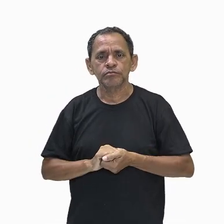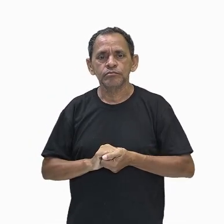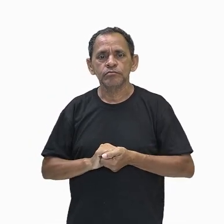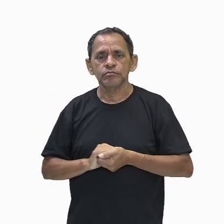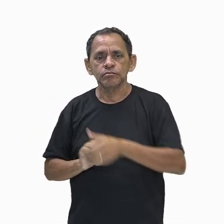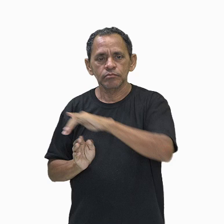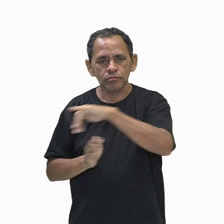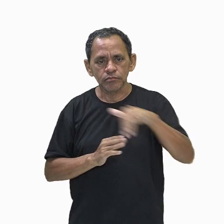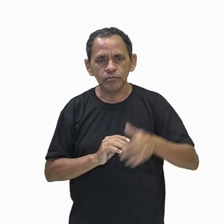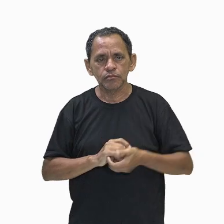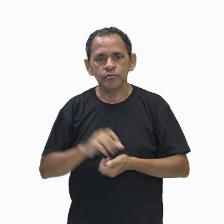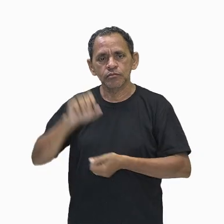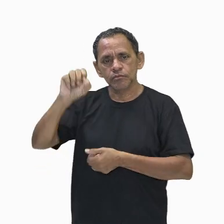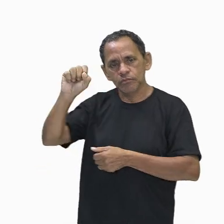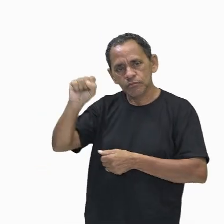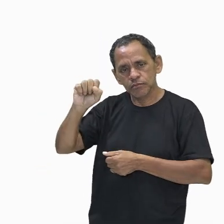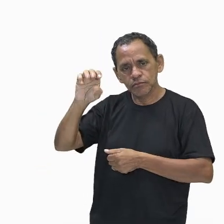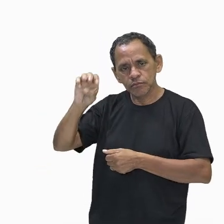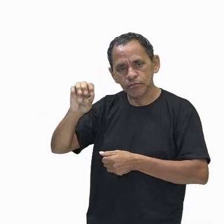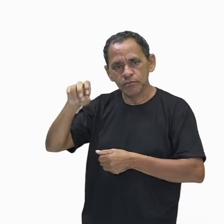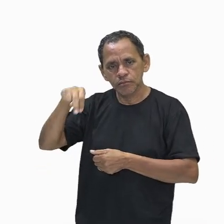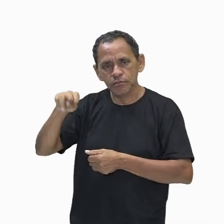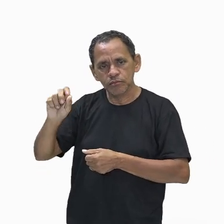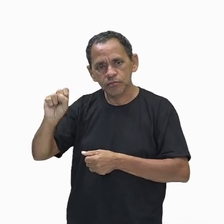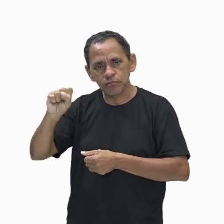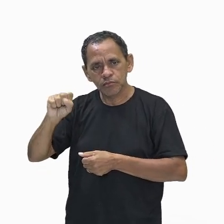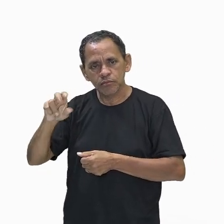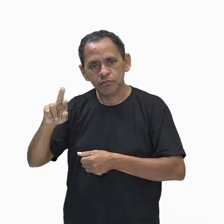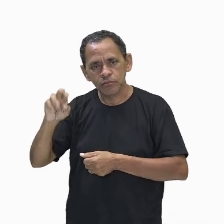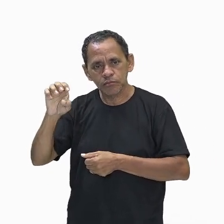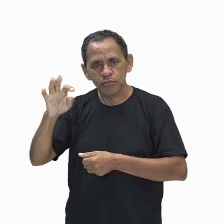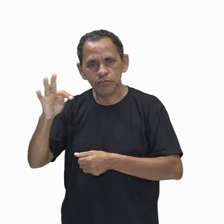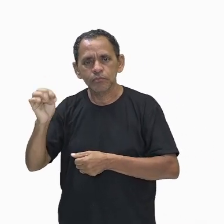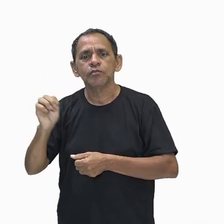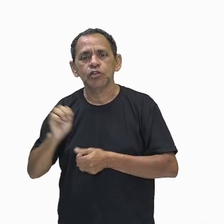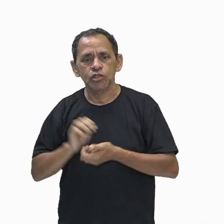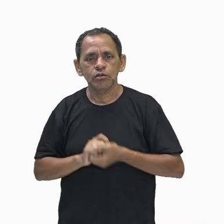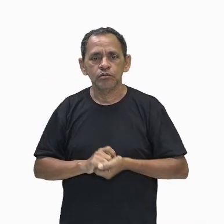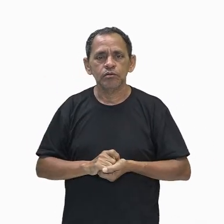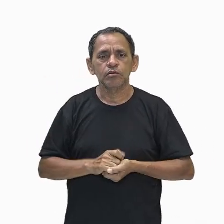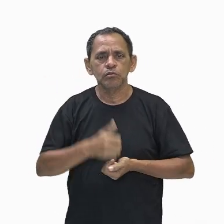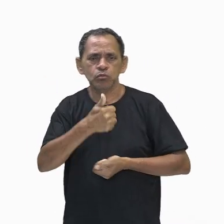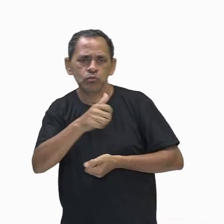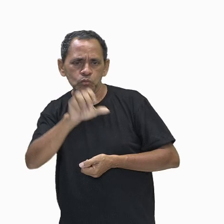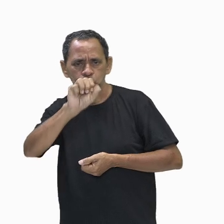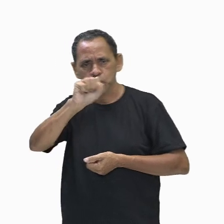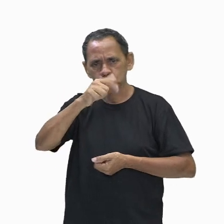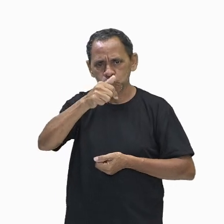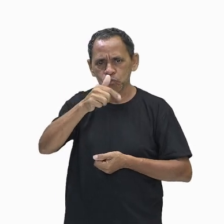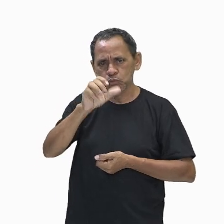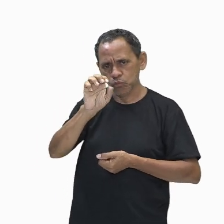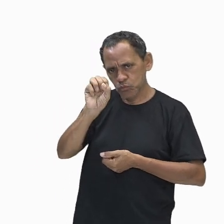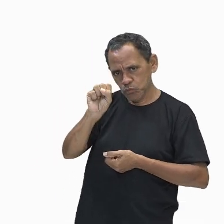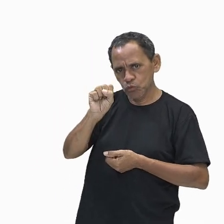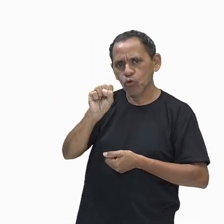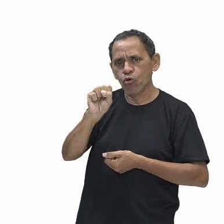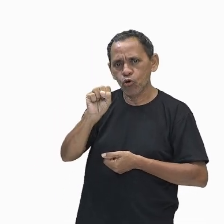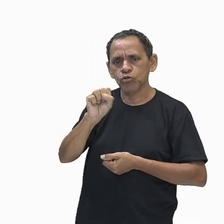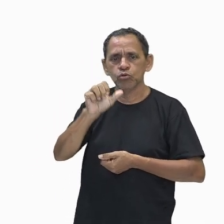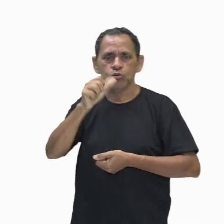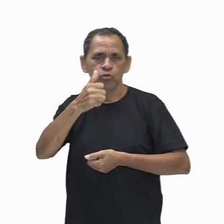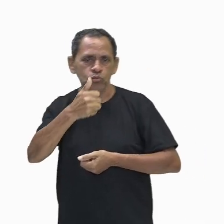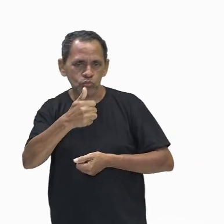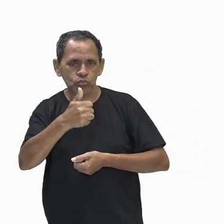aí, é Senus Rete III. Tornou-se faraó por volta de 1878 a.C.